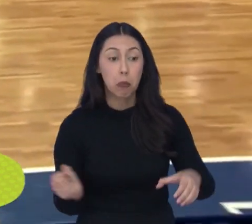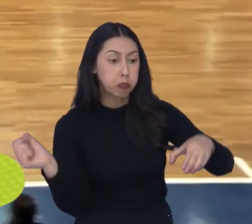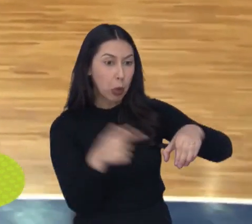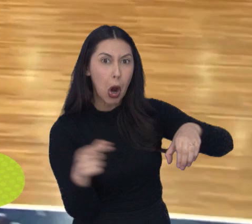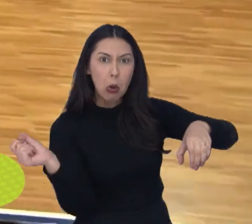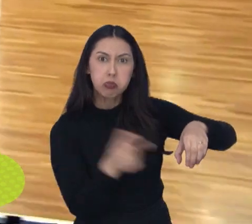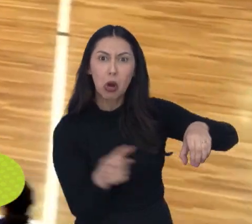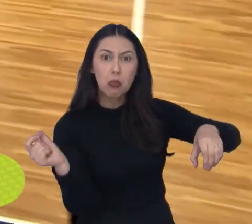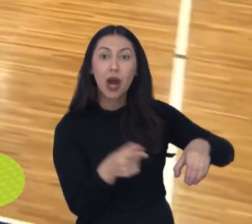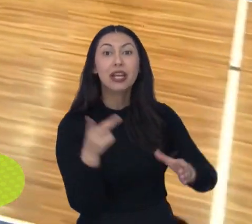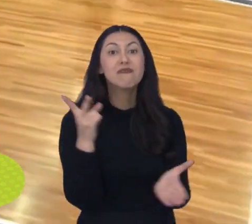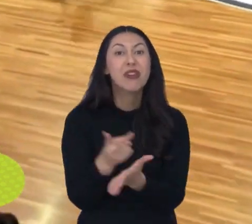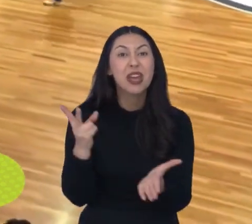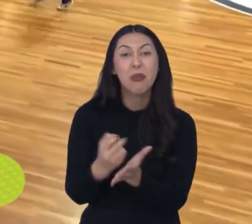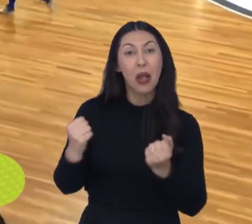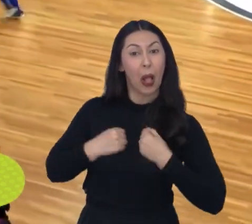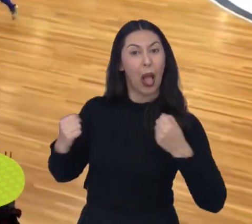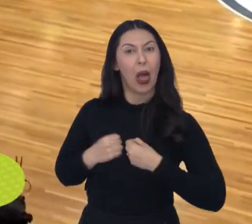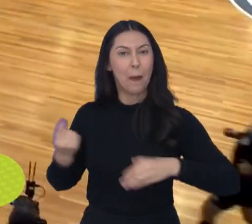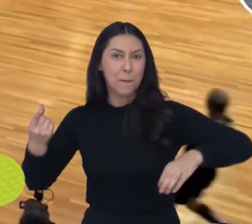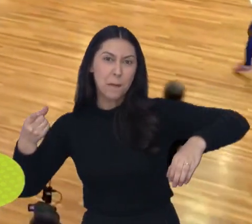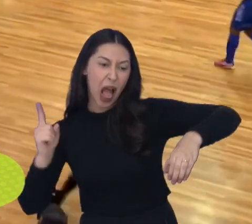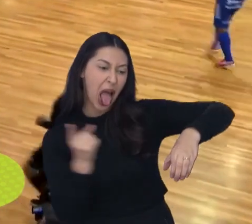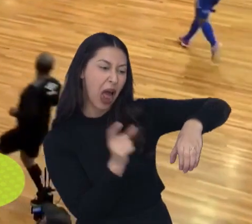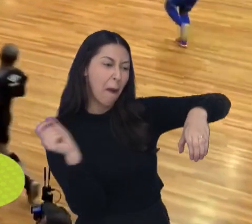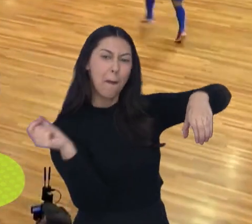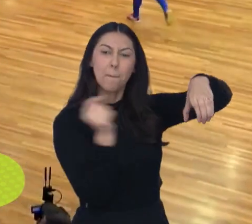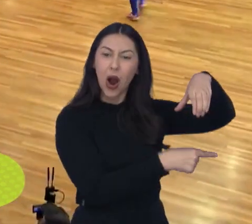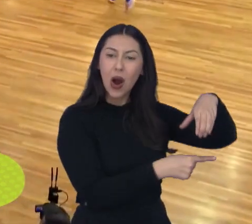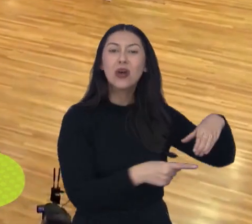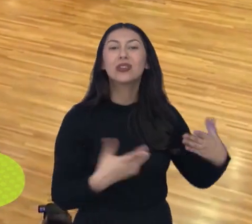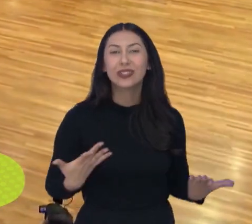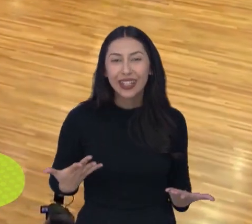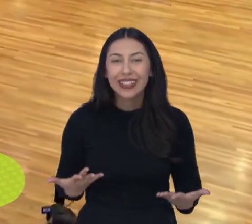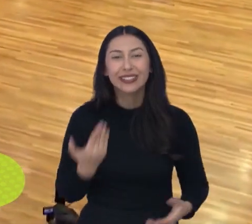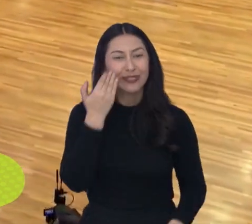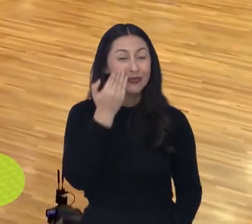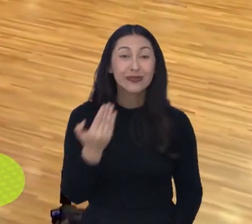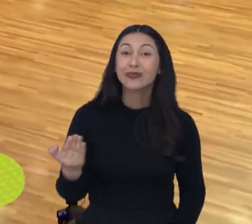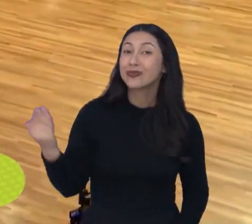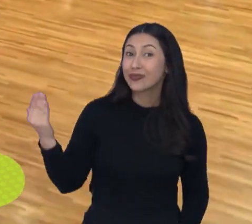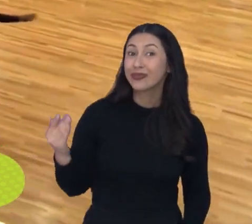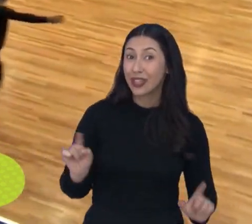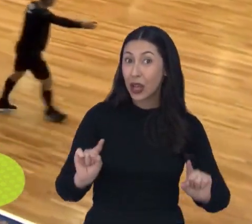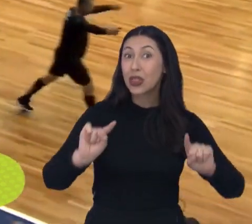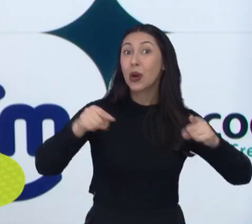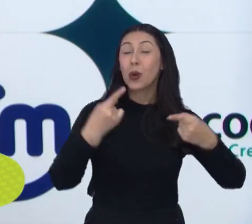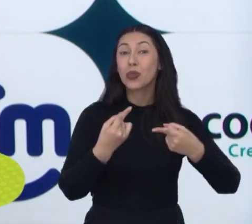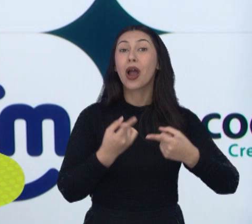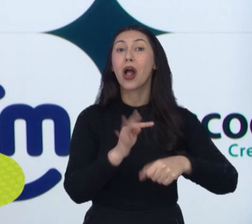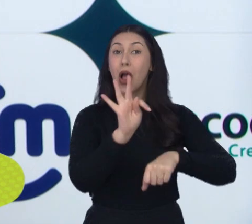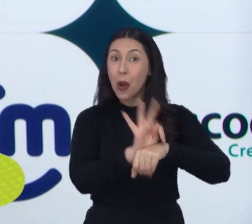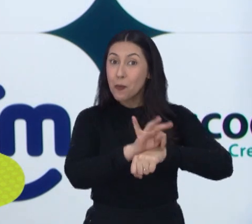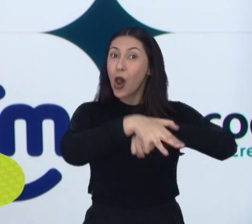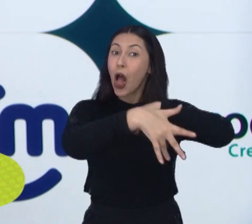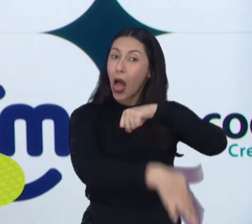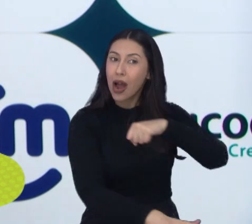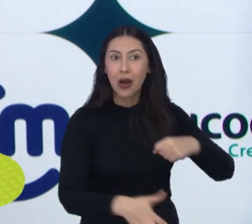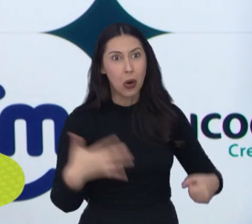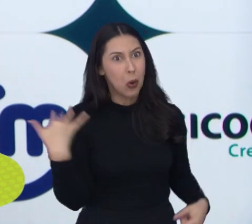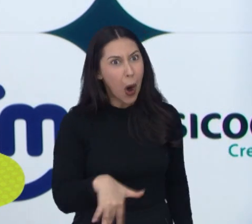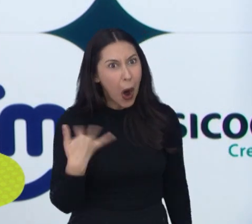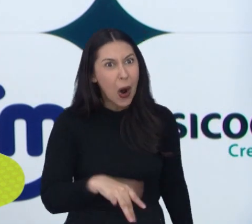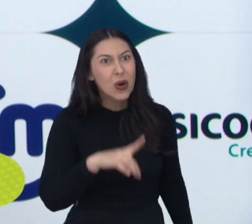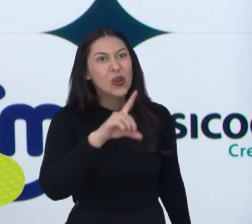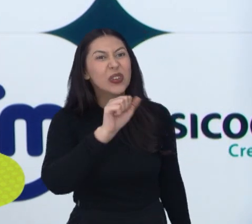tem até goleiro balançando as redes adversárias. Foi na penúltima rodada contra o Foz Cataratas. O David aí